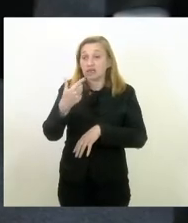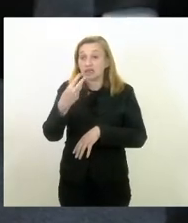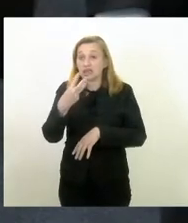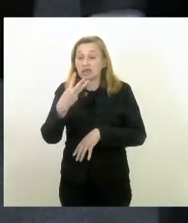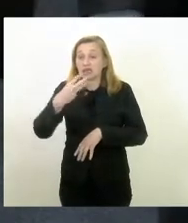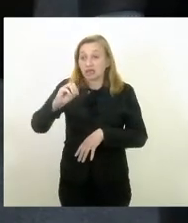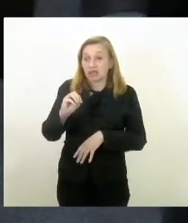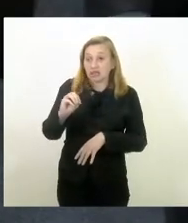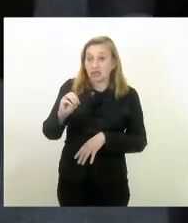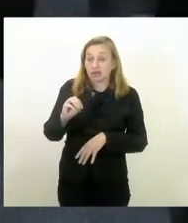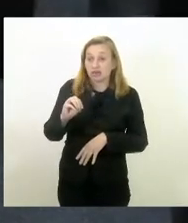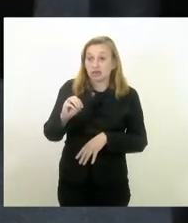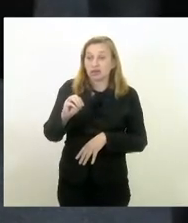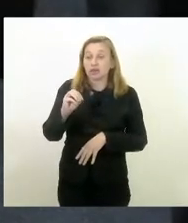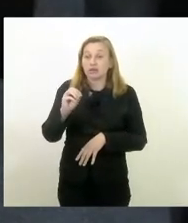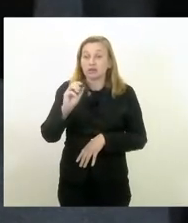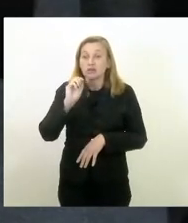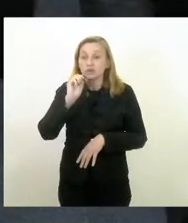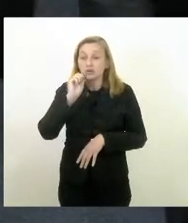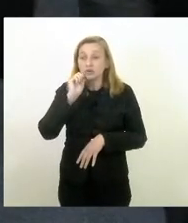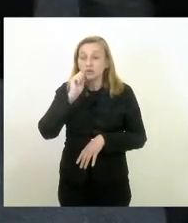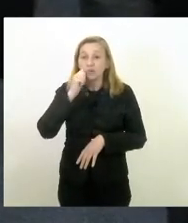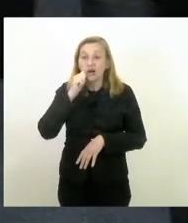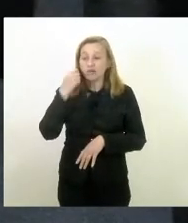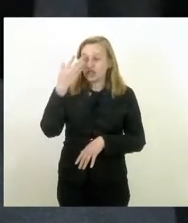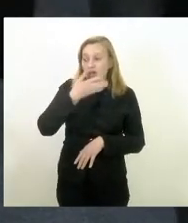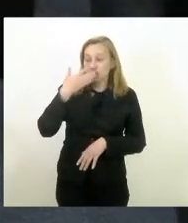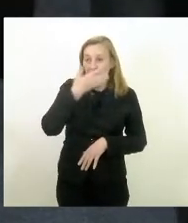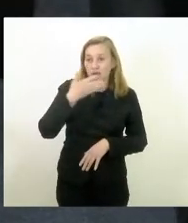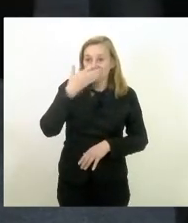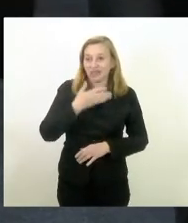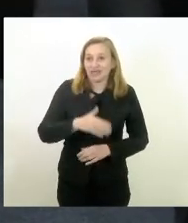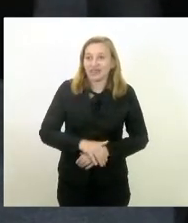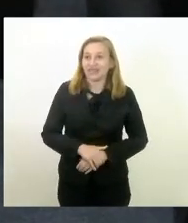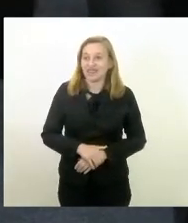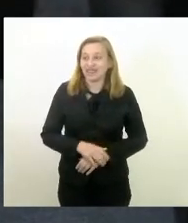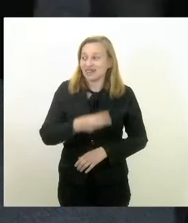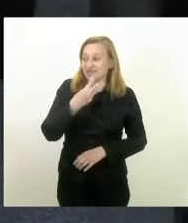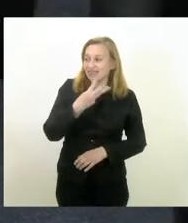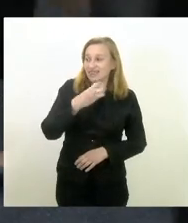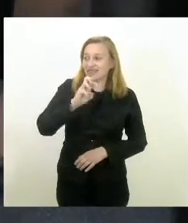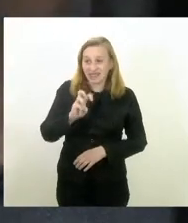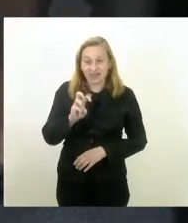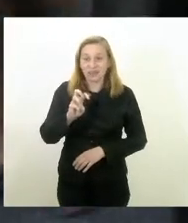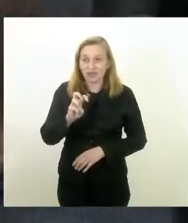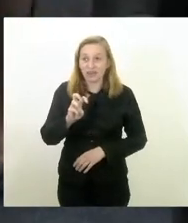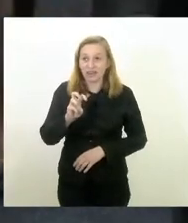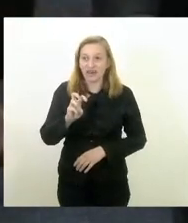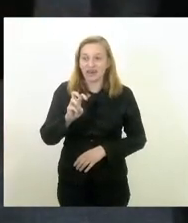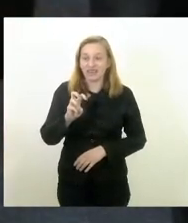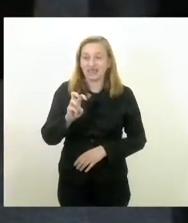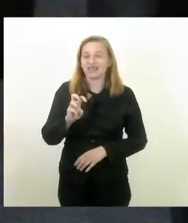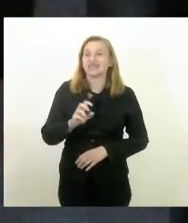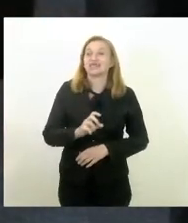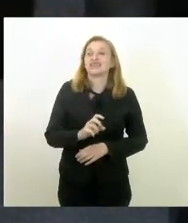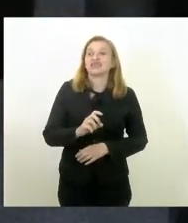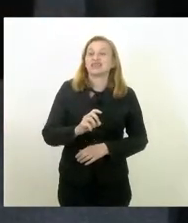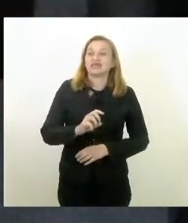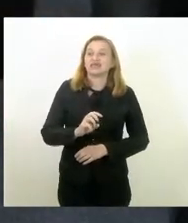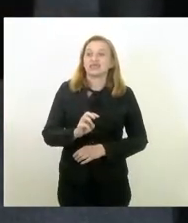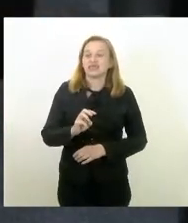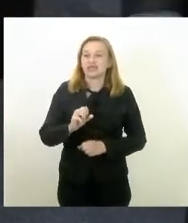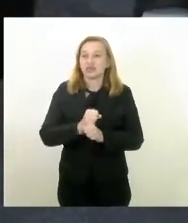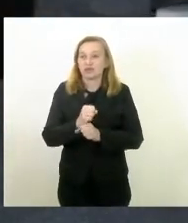bem alto no Pão de Açúcar em 35 anos serão investidos 24.4 bilhões